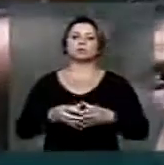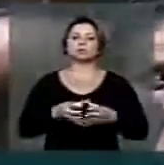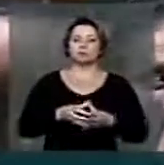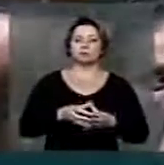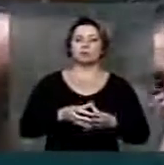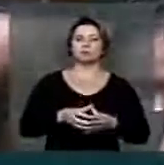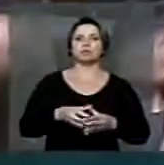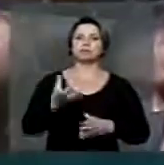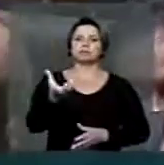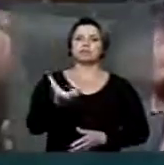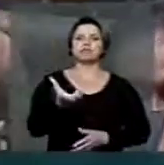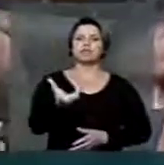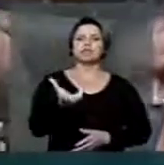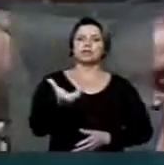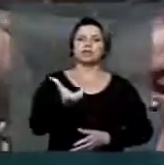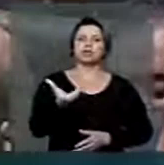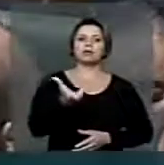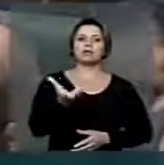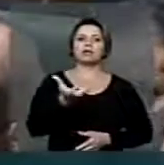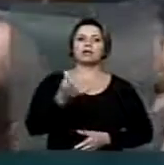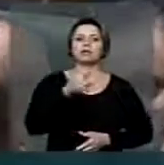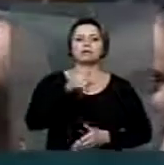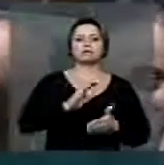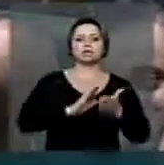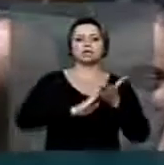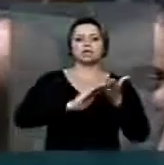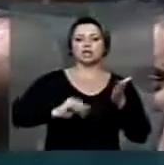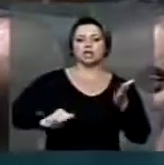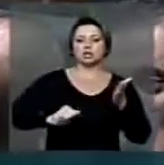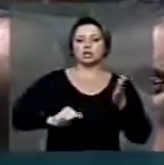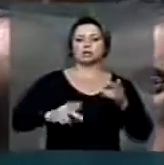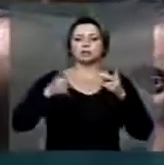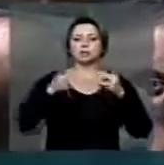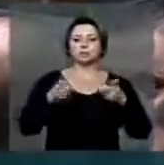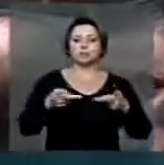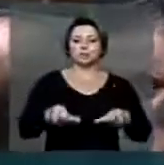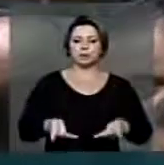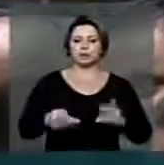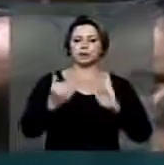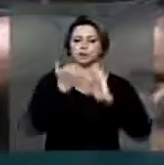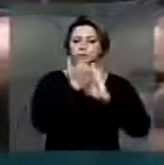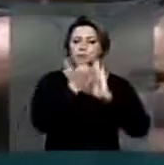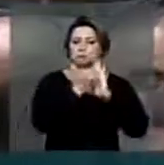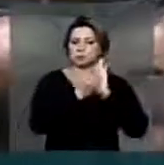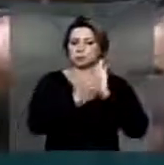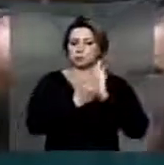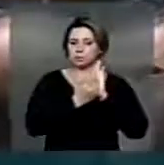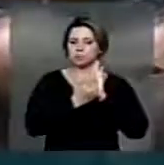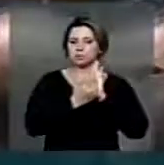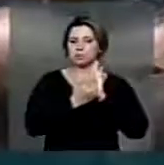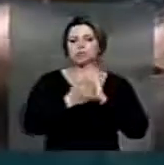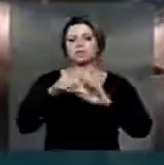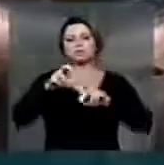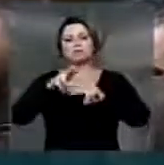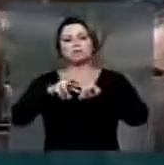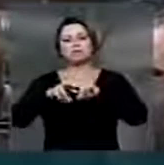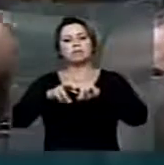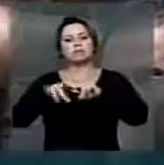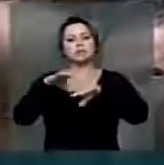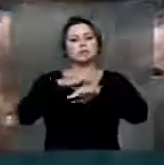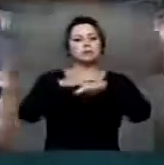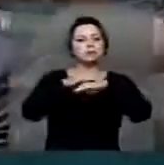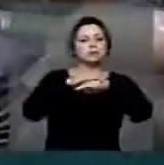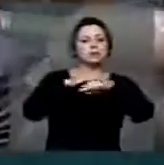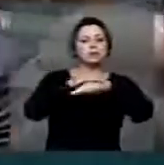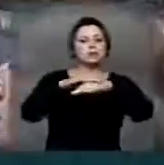que nós queremos é que vossa excelência retire esse projeto de pauta, sente com as